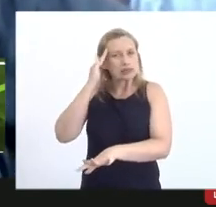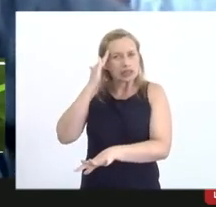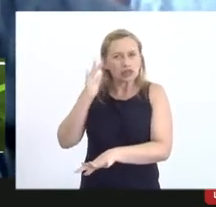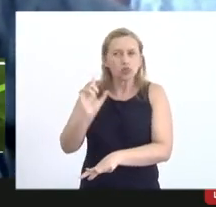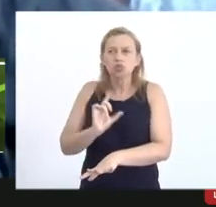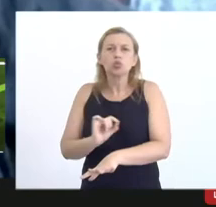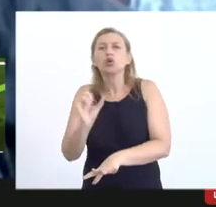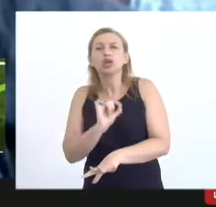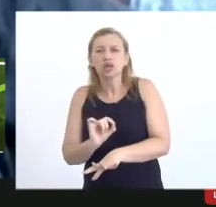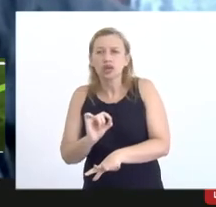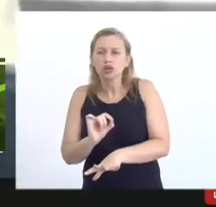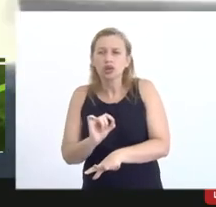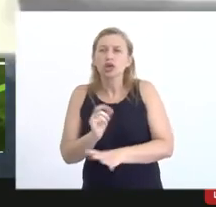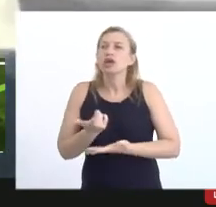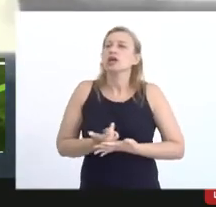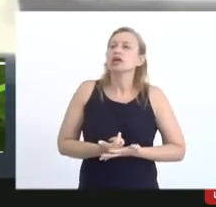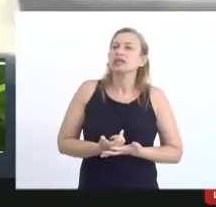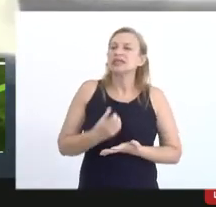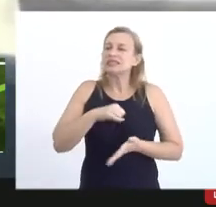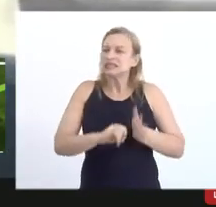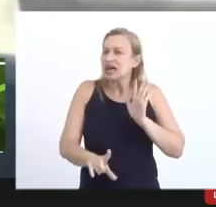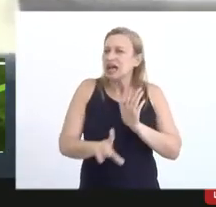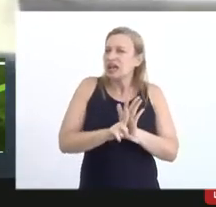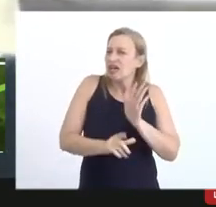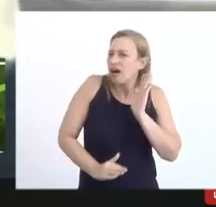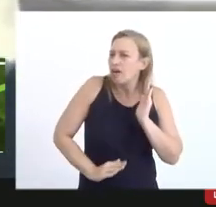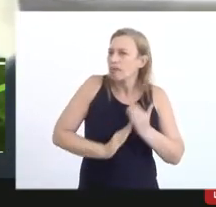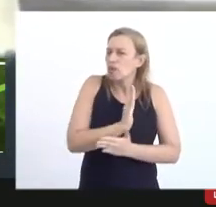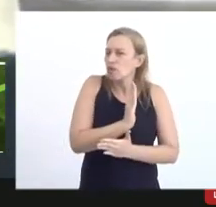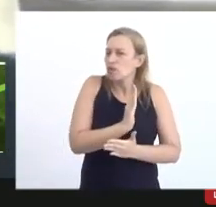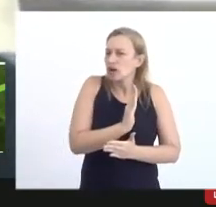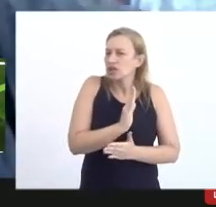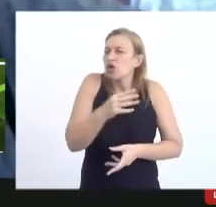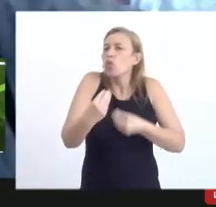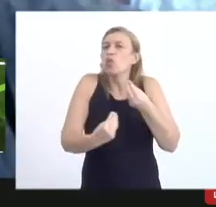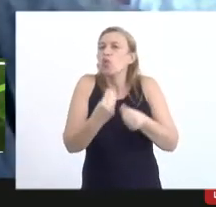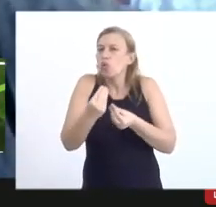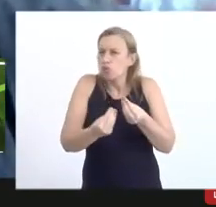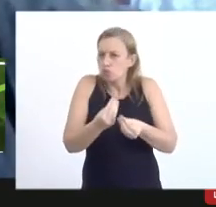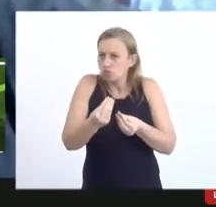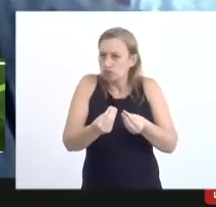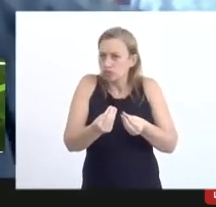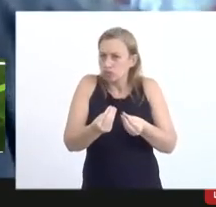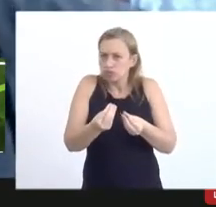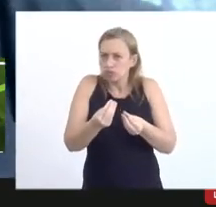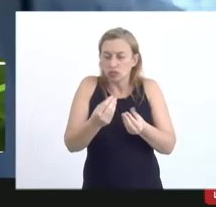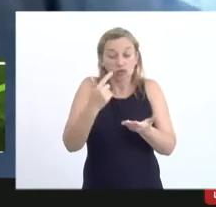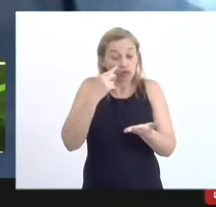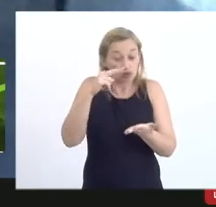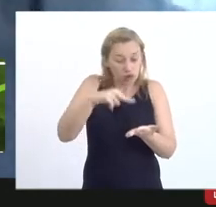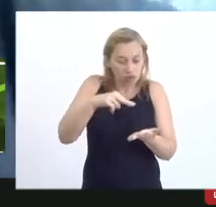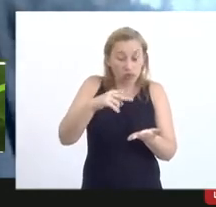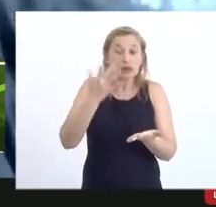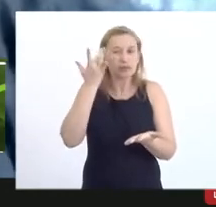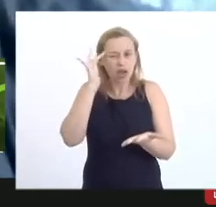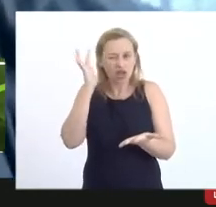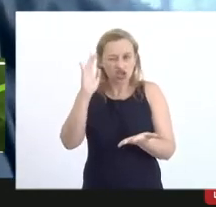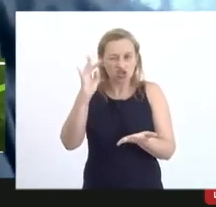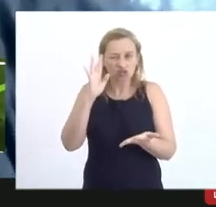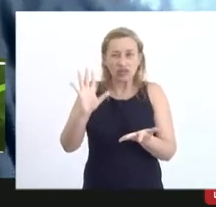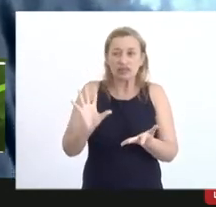que se essa lei fosse aprovada da forma como está e a gente imagina que ela vai ser emendada e